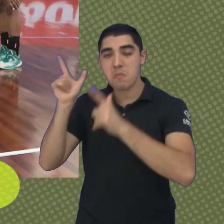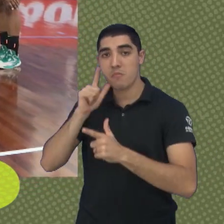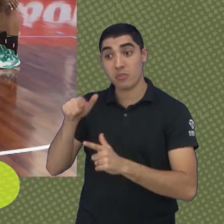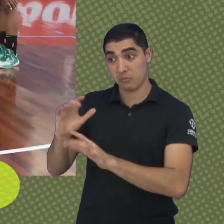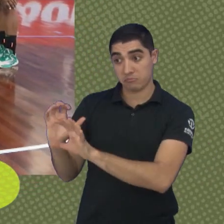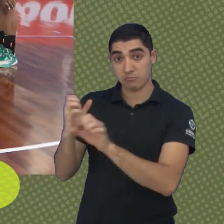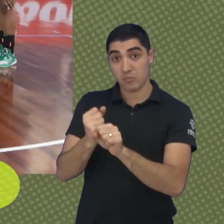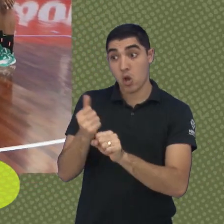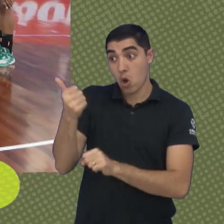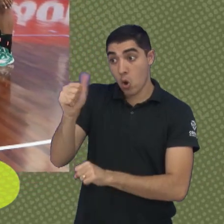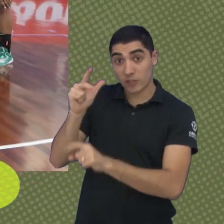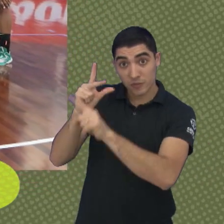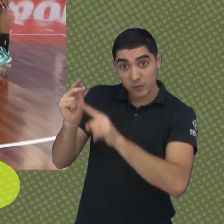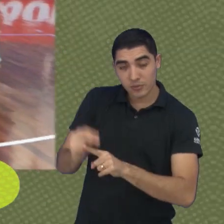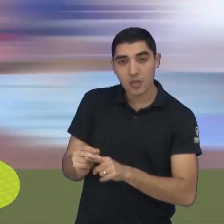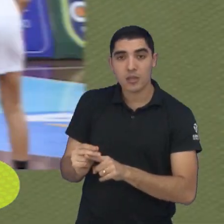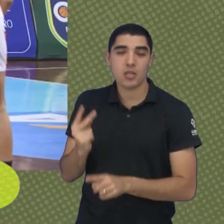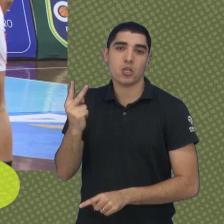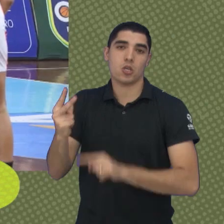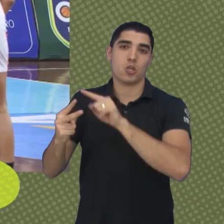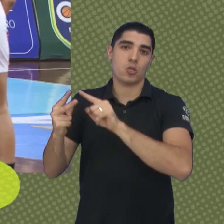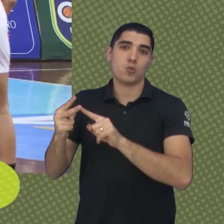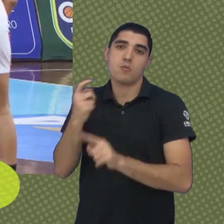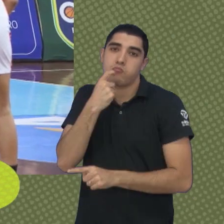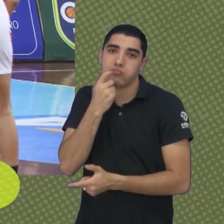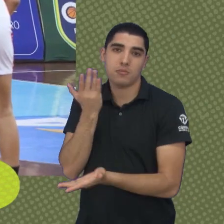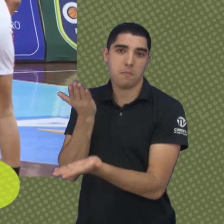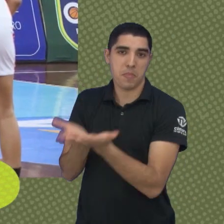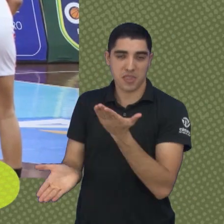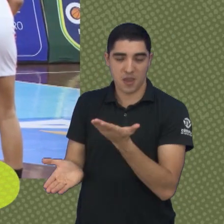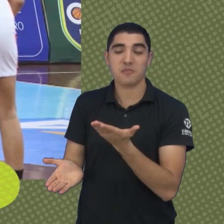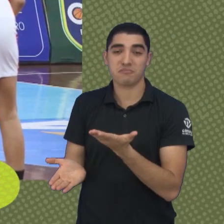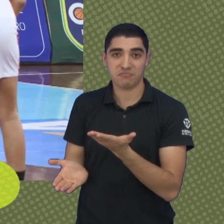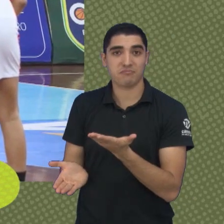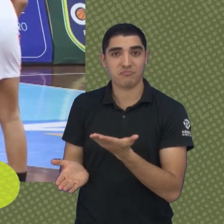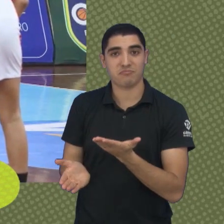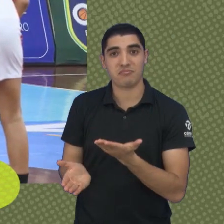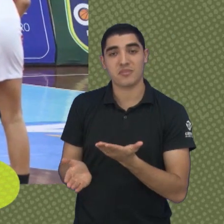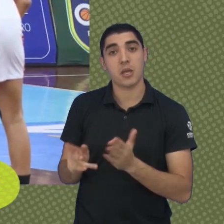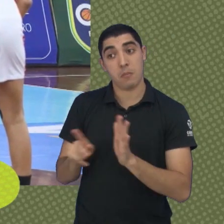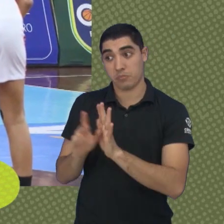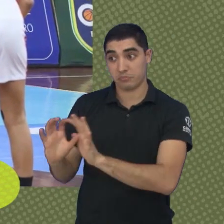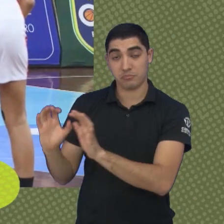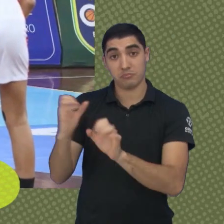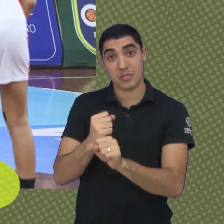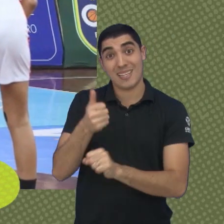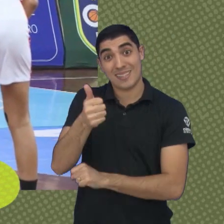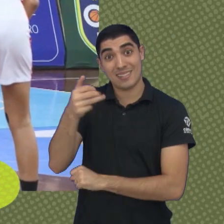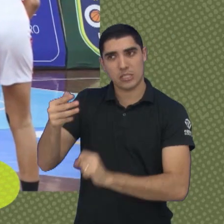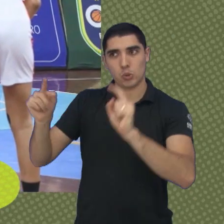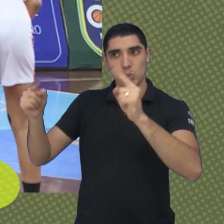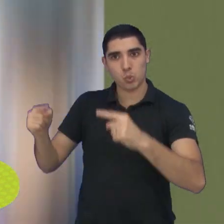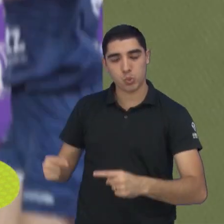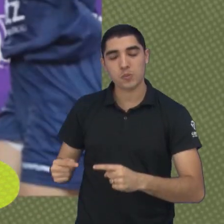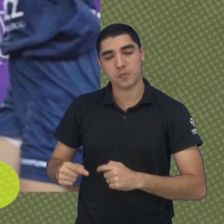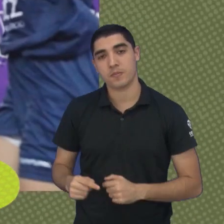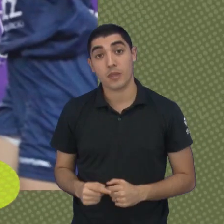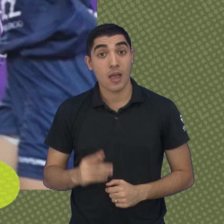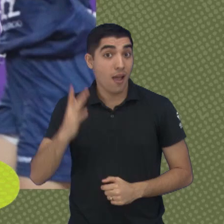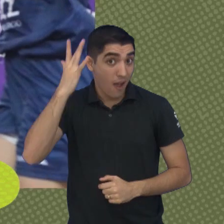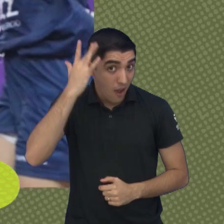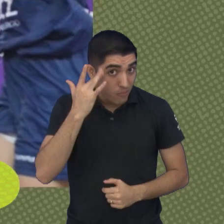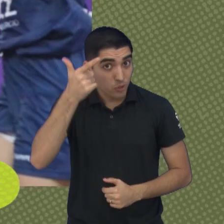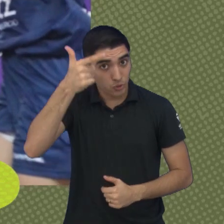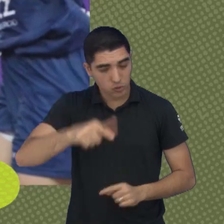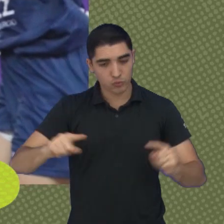somam 11 vitórias e apenas 2 derrotas na competição em 13 jogos disputados até aqui. São José volta à quadra amanhã